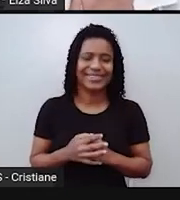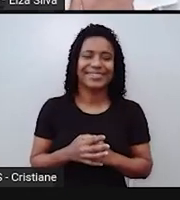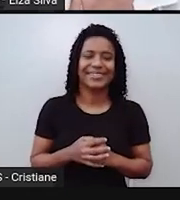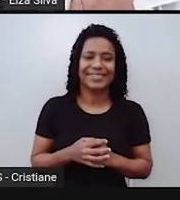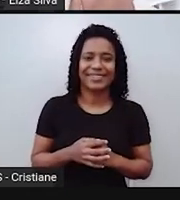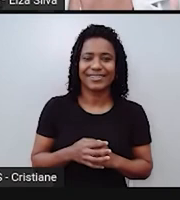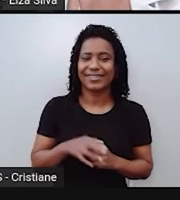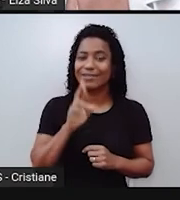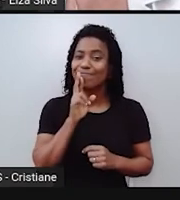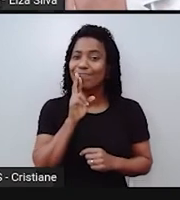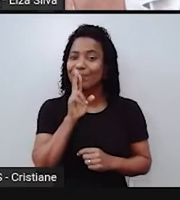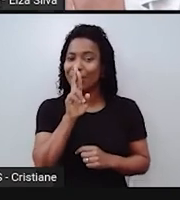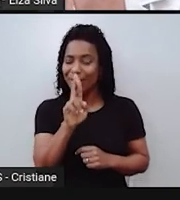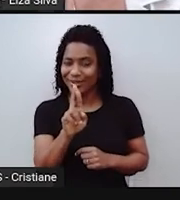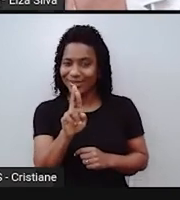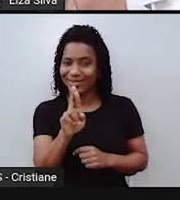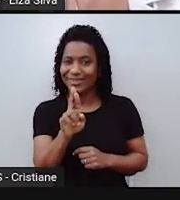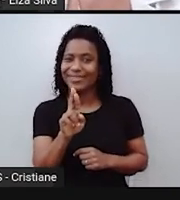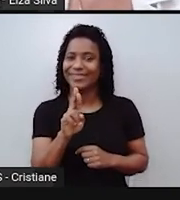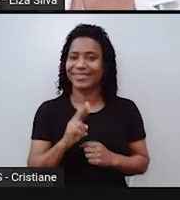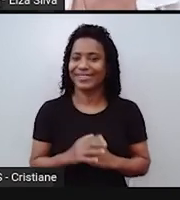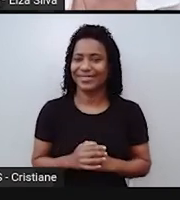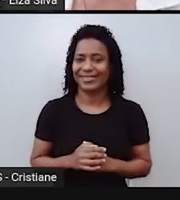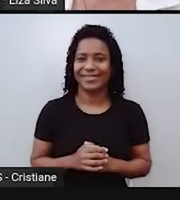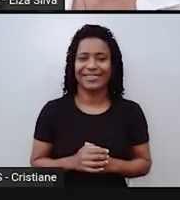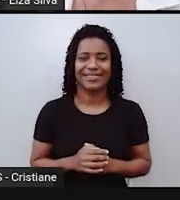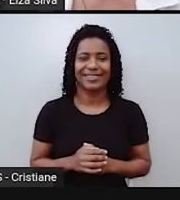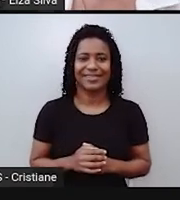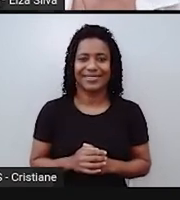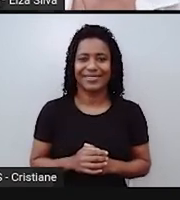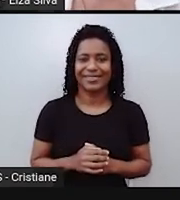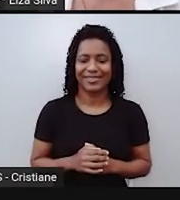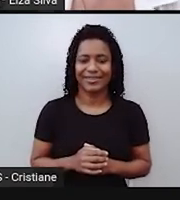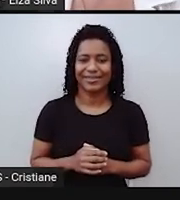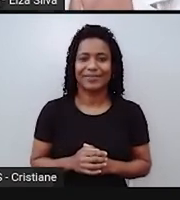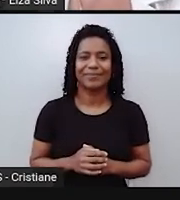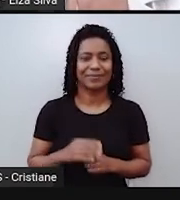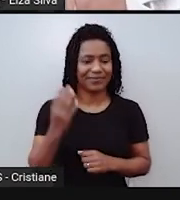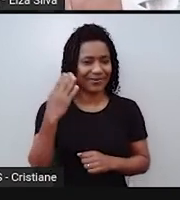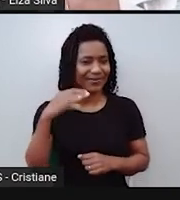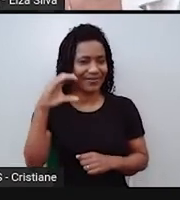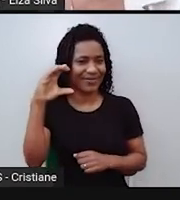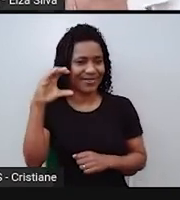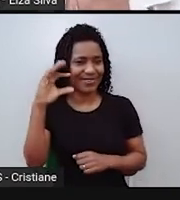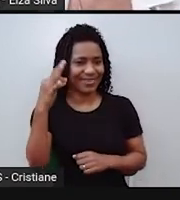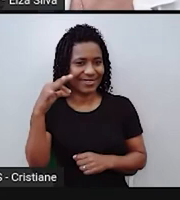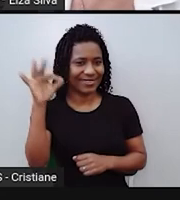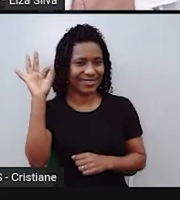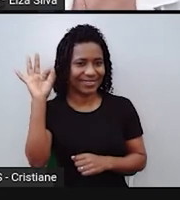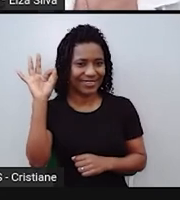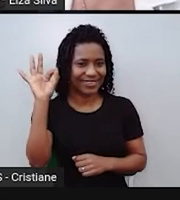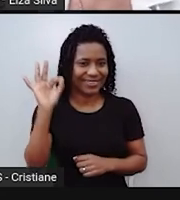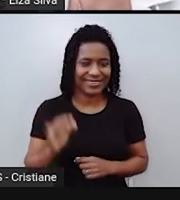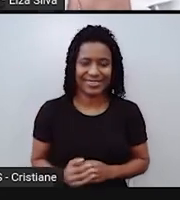tests. I'm going to study for the tests. Ok? Number two.